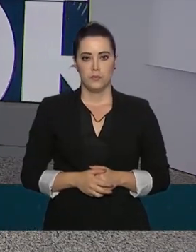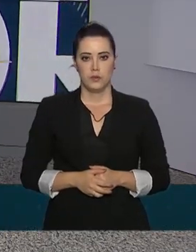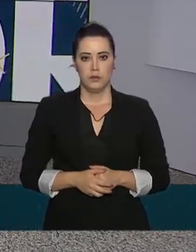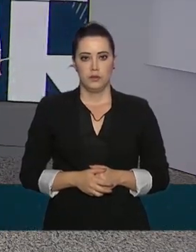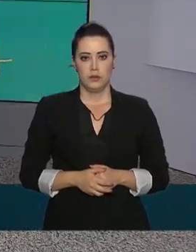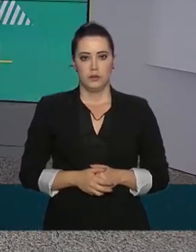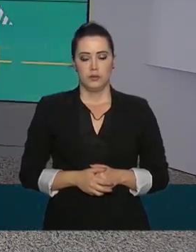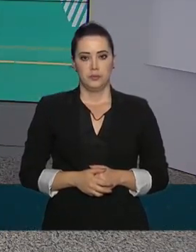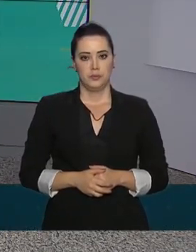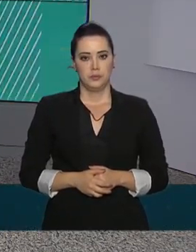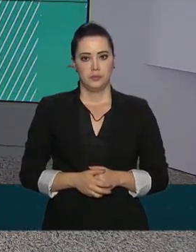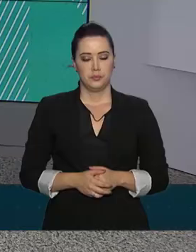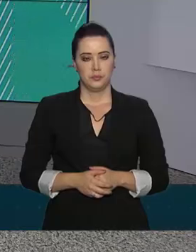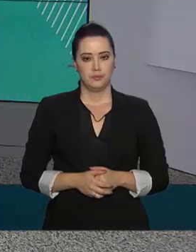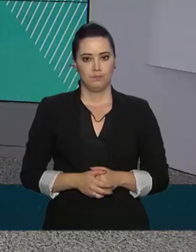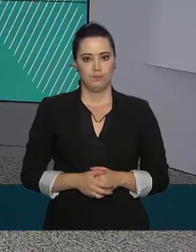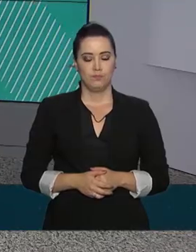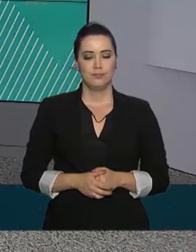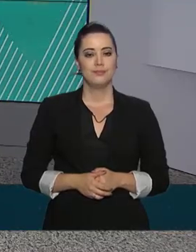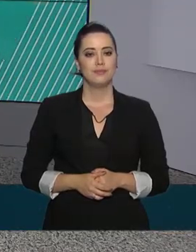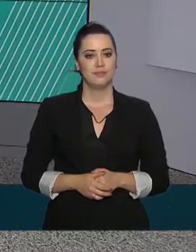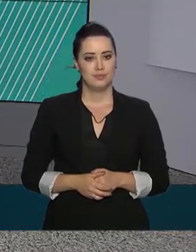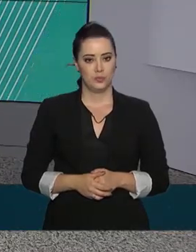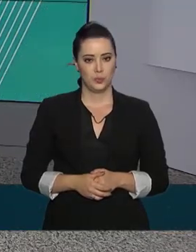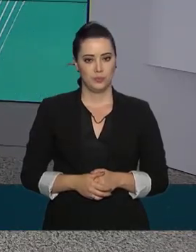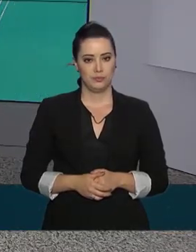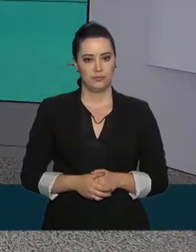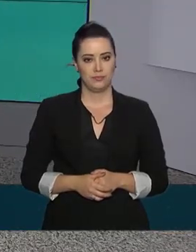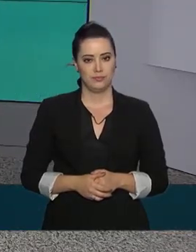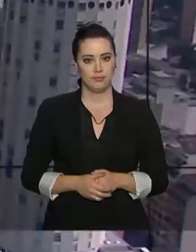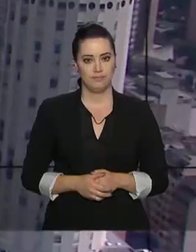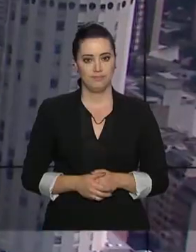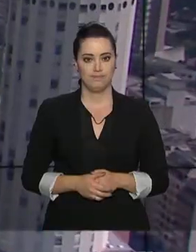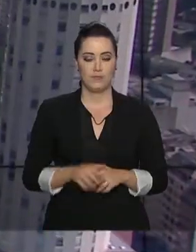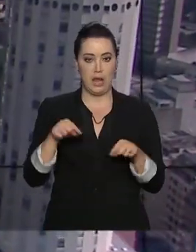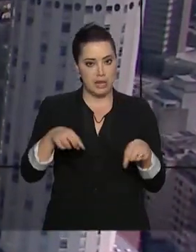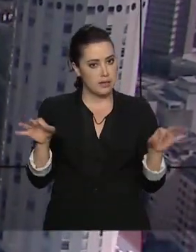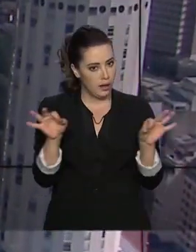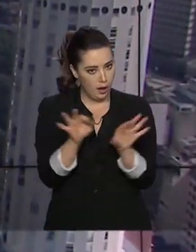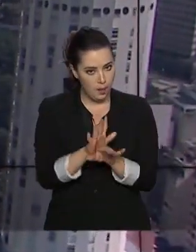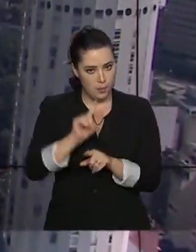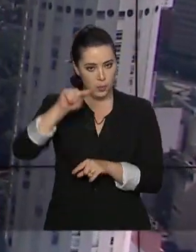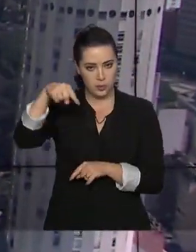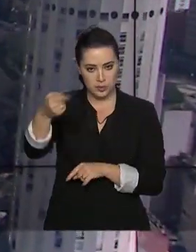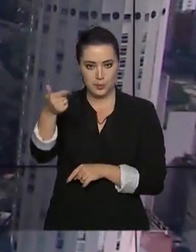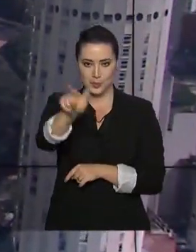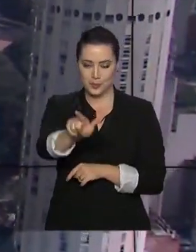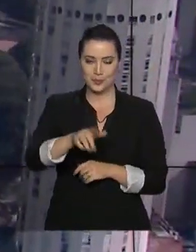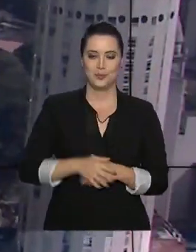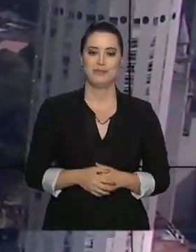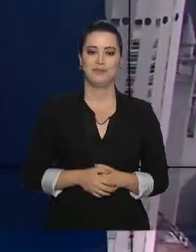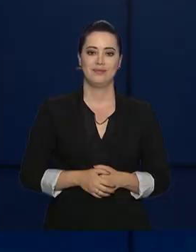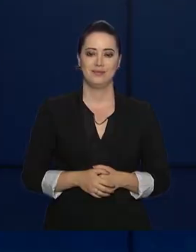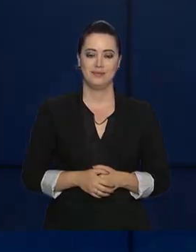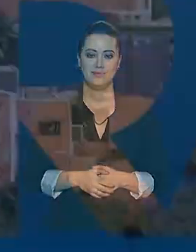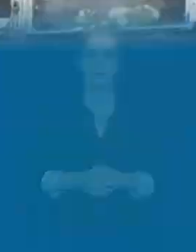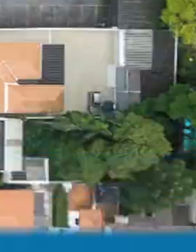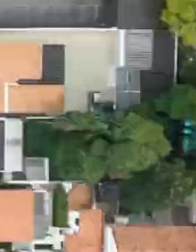portal, tudo junto, .mec.gov.br. A gente fica por aqui. Até a próxima edição.